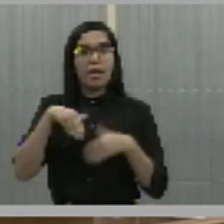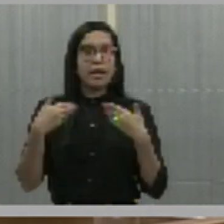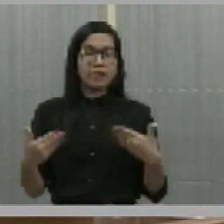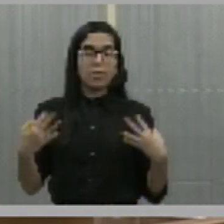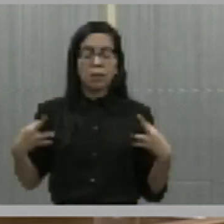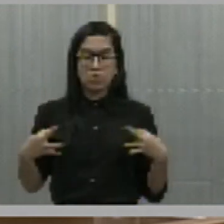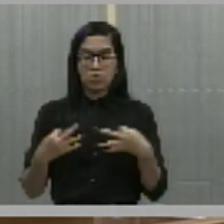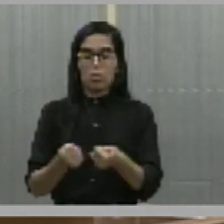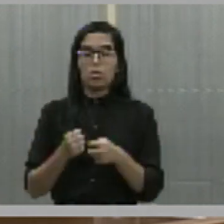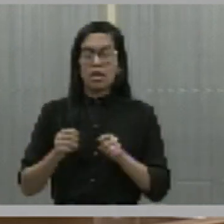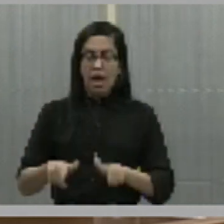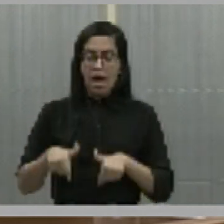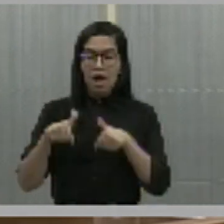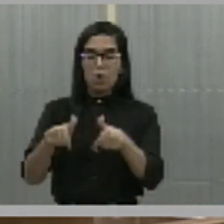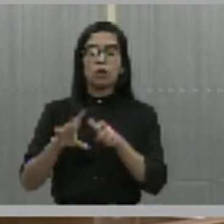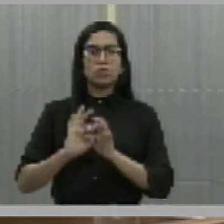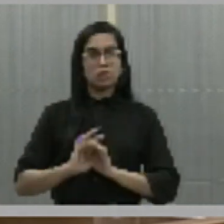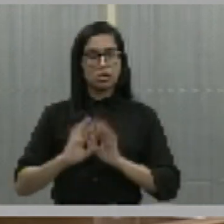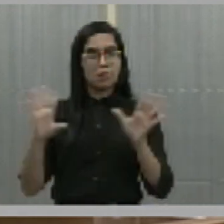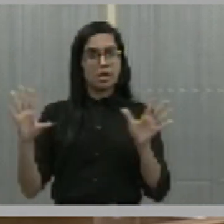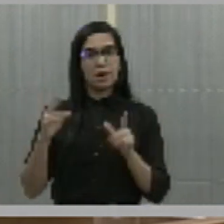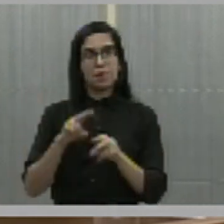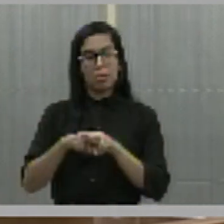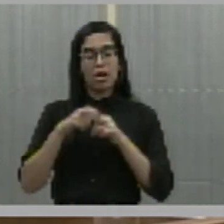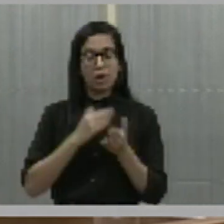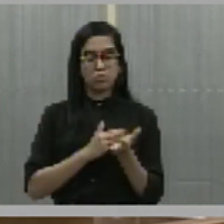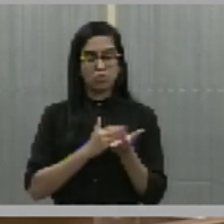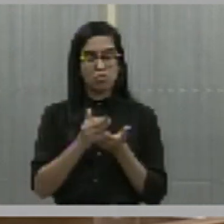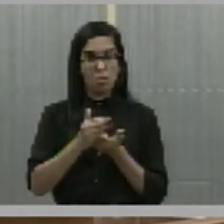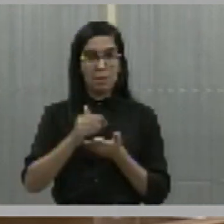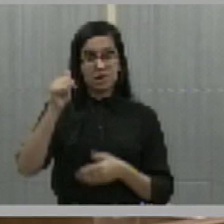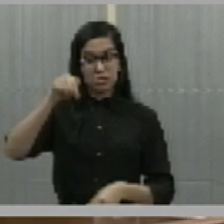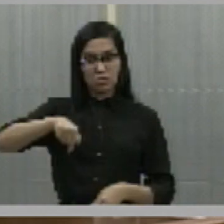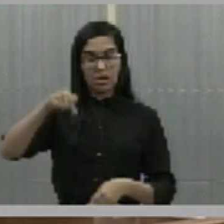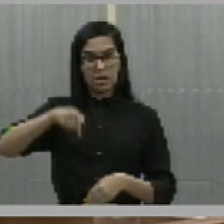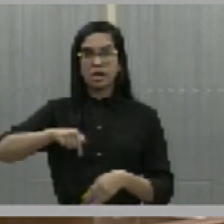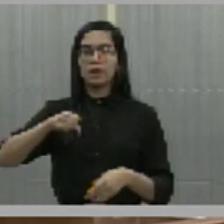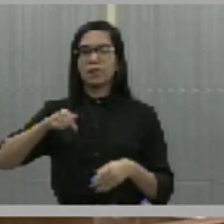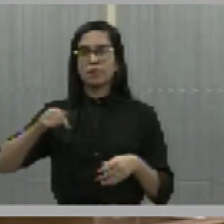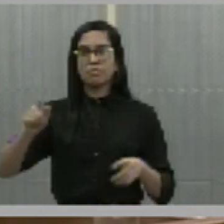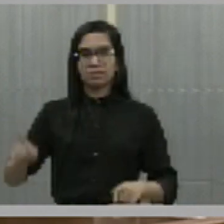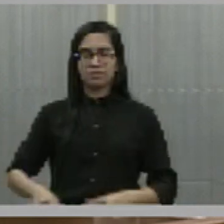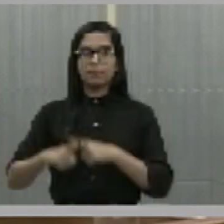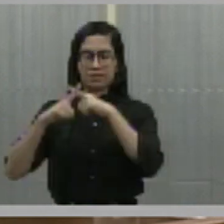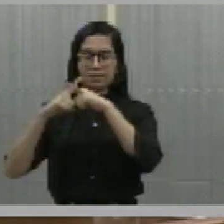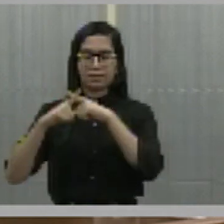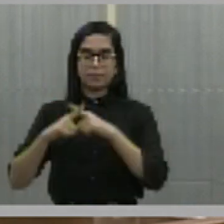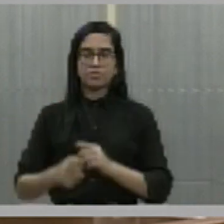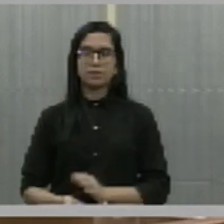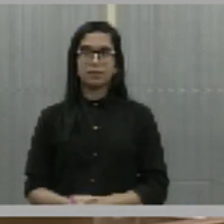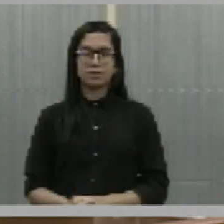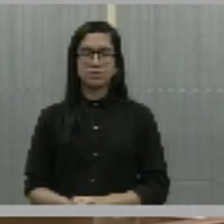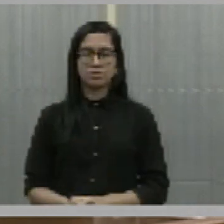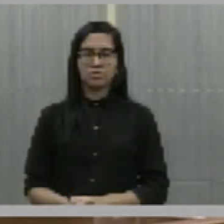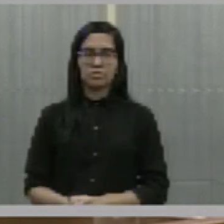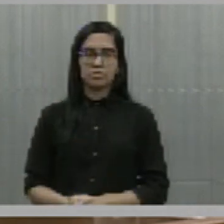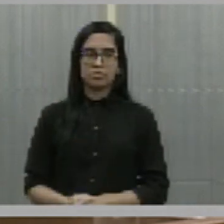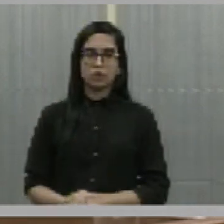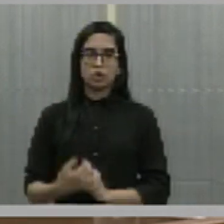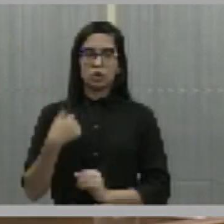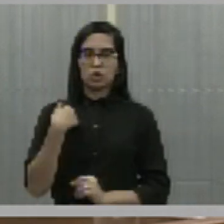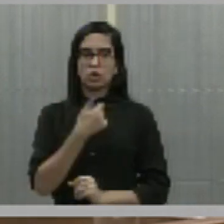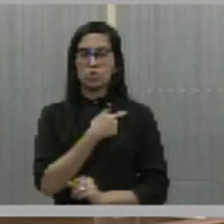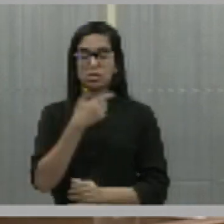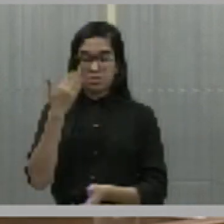se deu fruto da questão da nossa Batalha do Genipapo. Nós perdemos aqui a